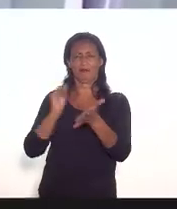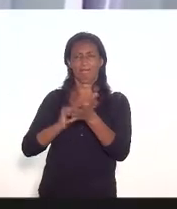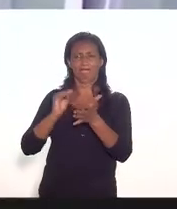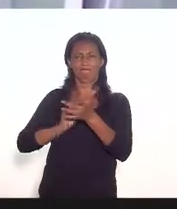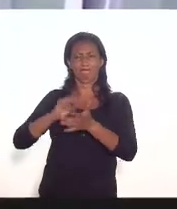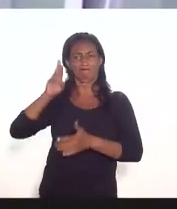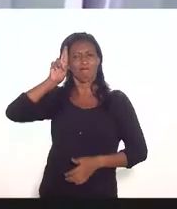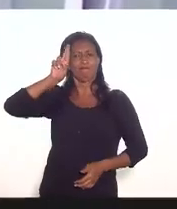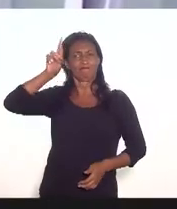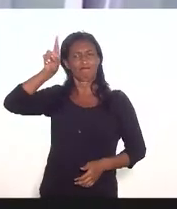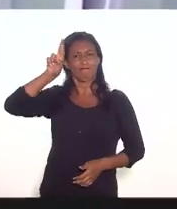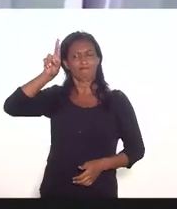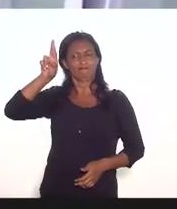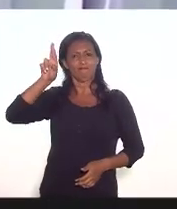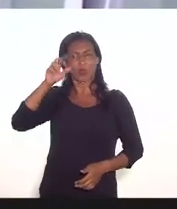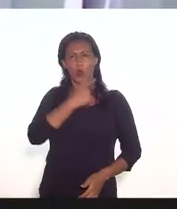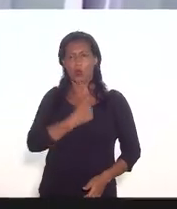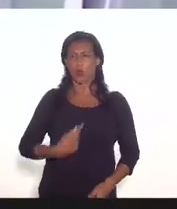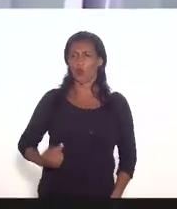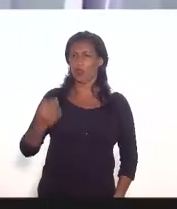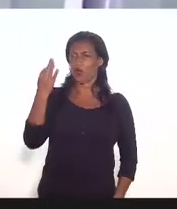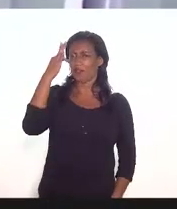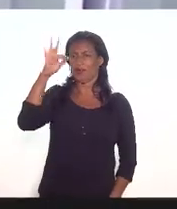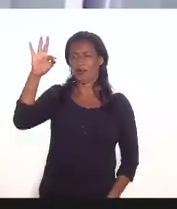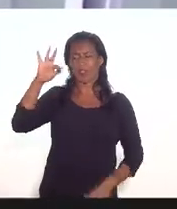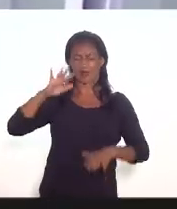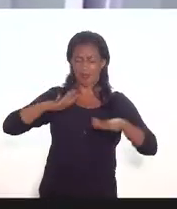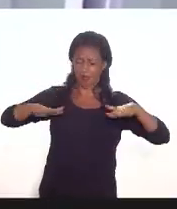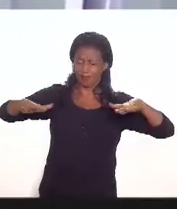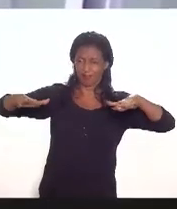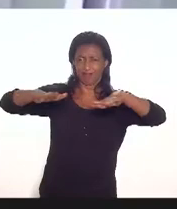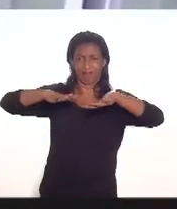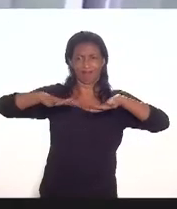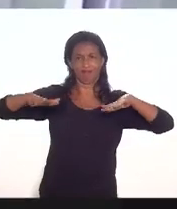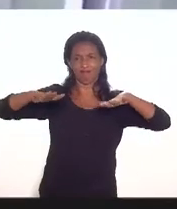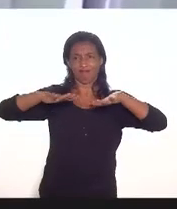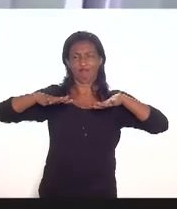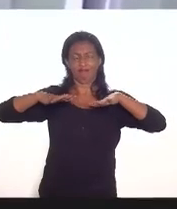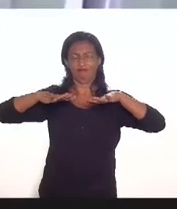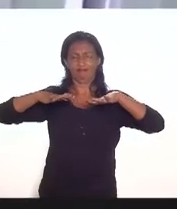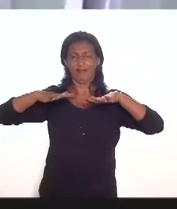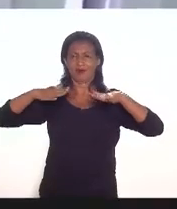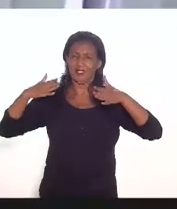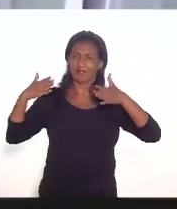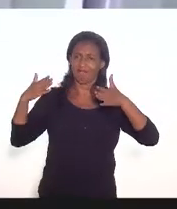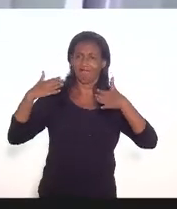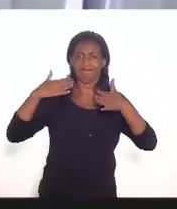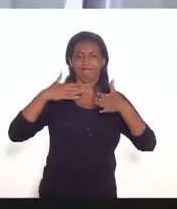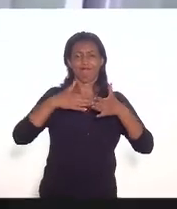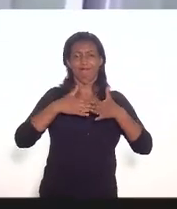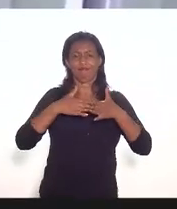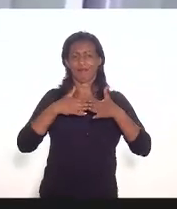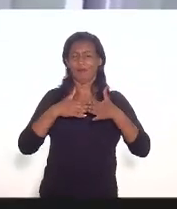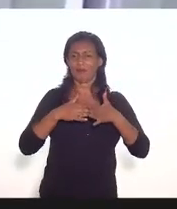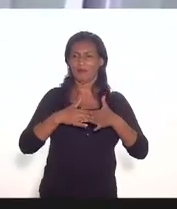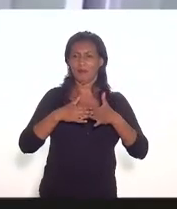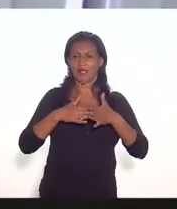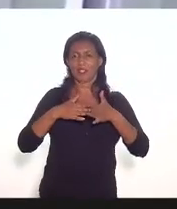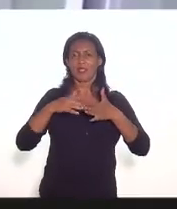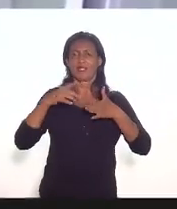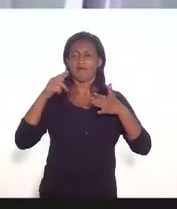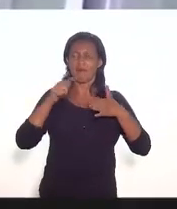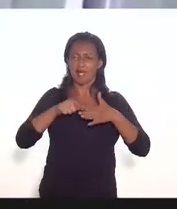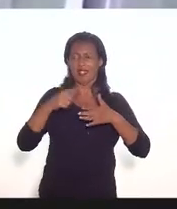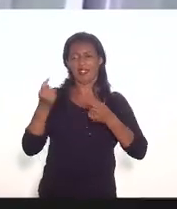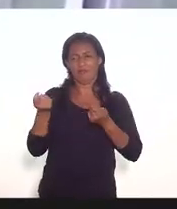com que o governo federal enfrenta a pandemia em nosso território e que afeta drasticamente afeta drasticamente esse setor da